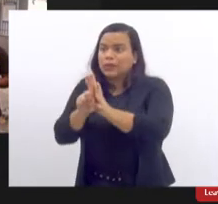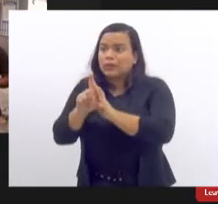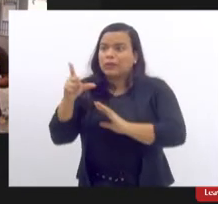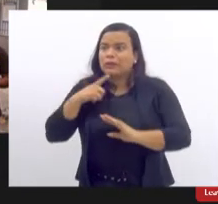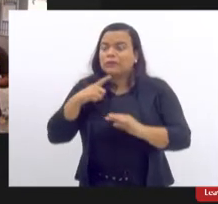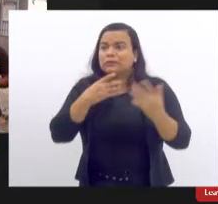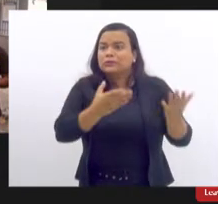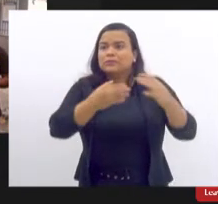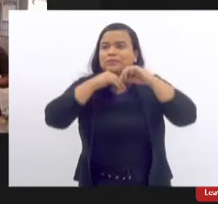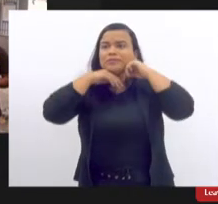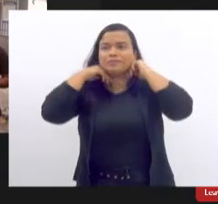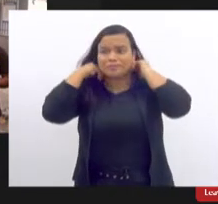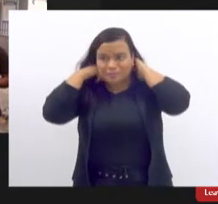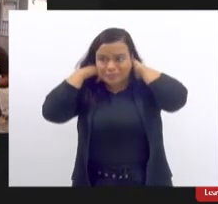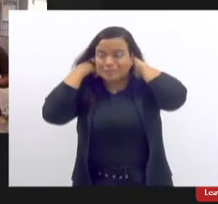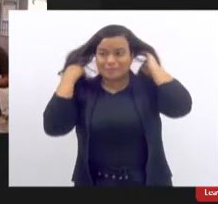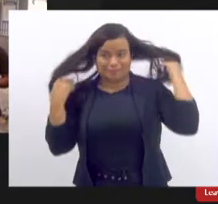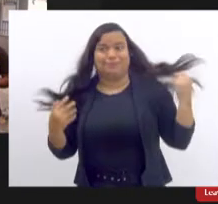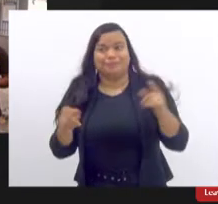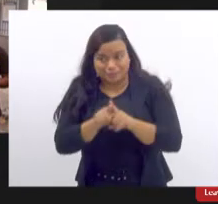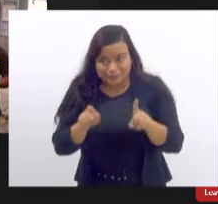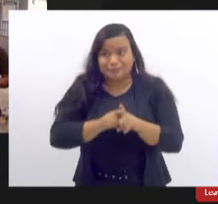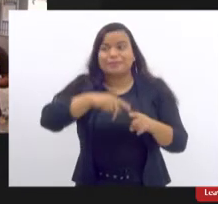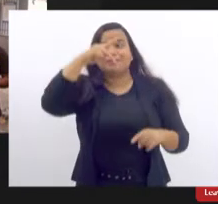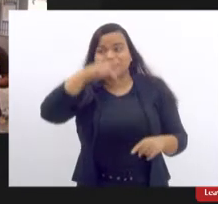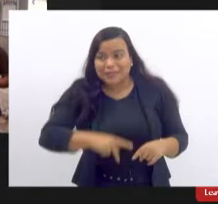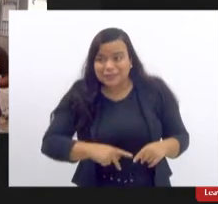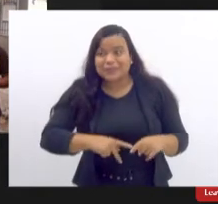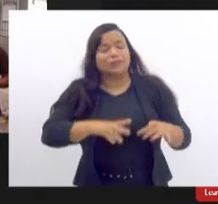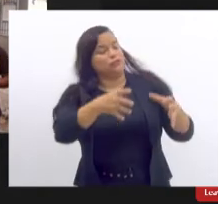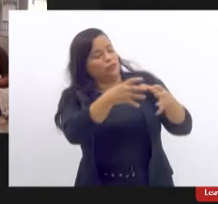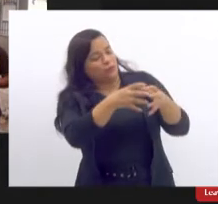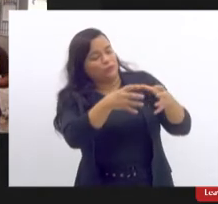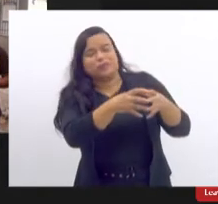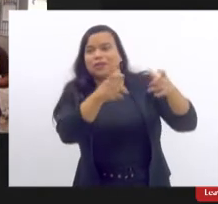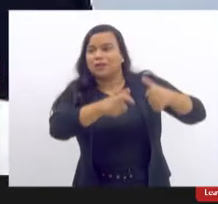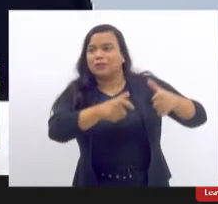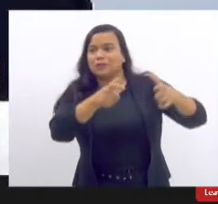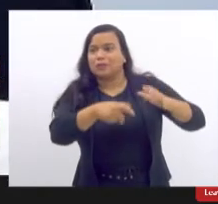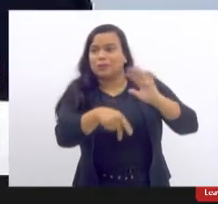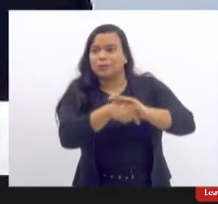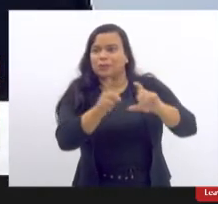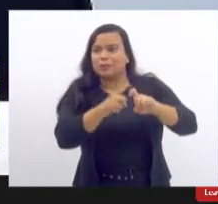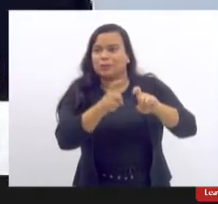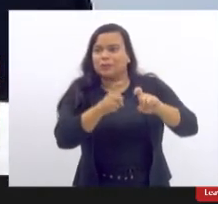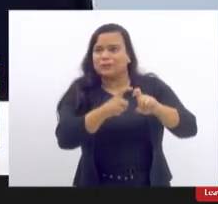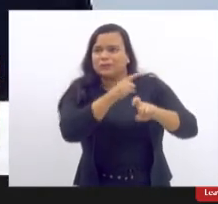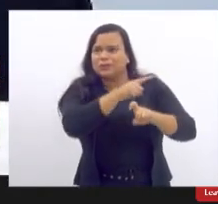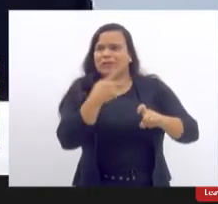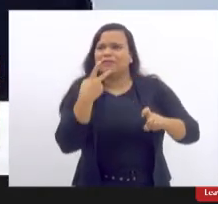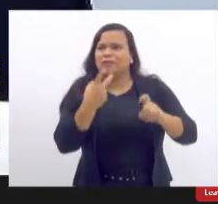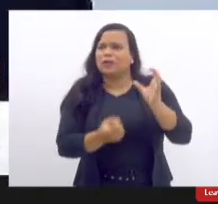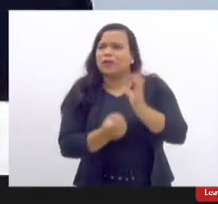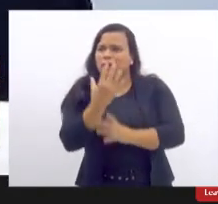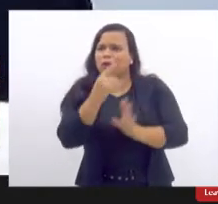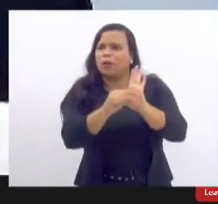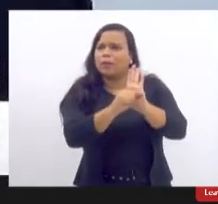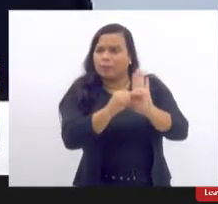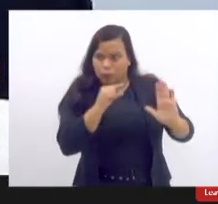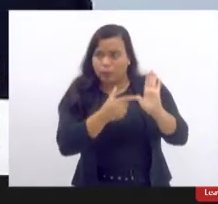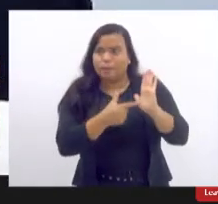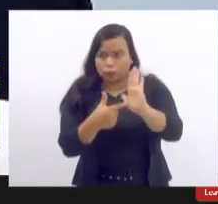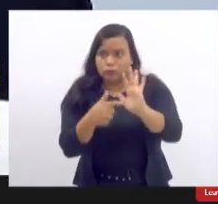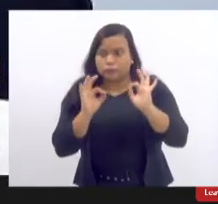inclusive veio o presidente do conselho regional de medicina nos dizer que tinha feito uma portaria realmente mostrou